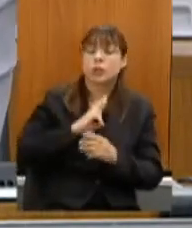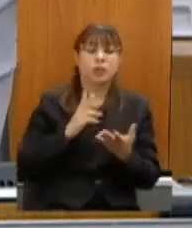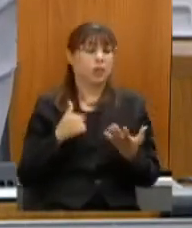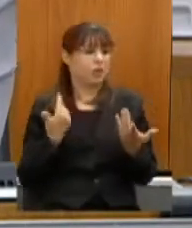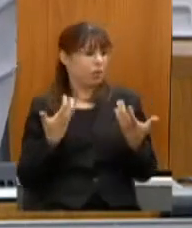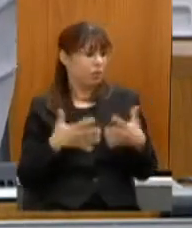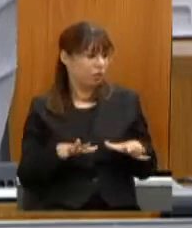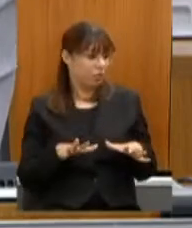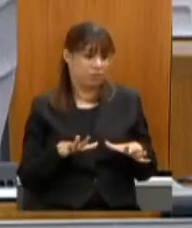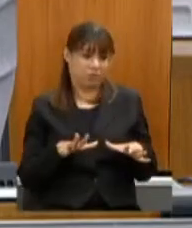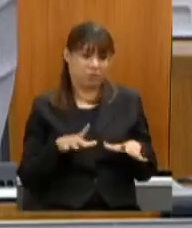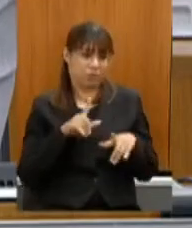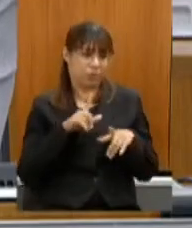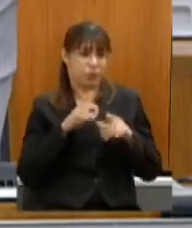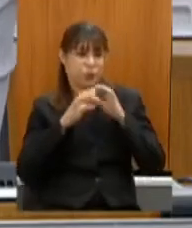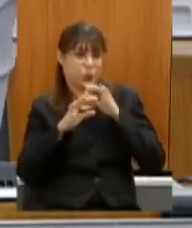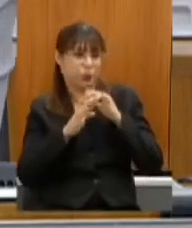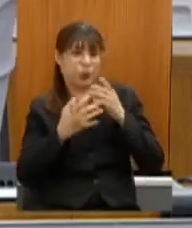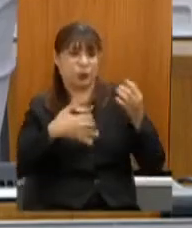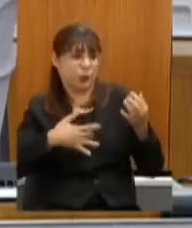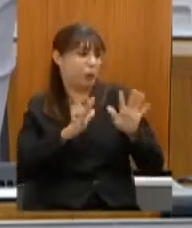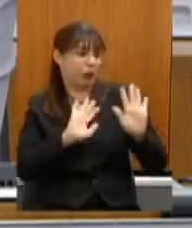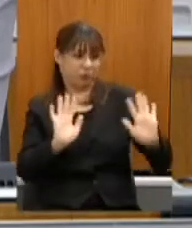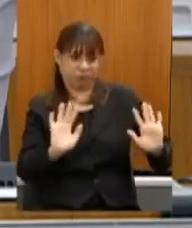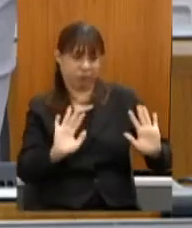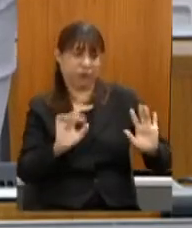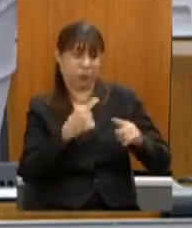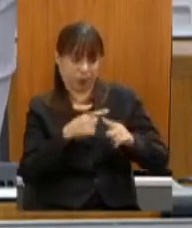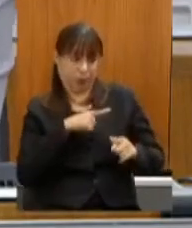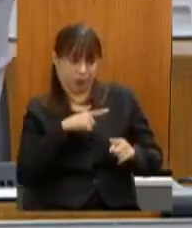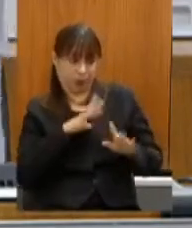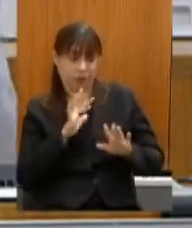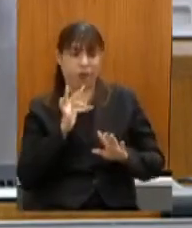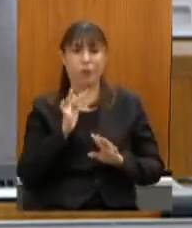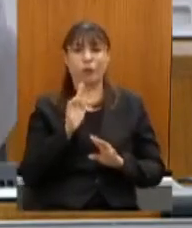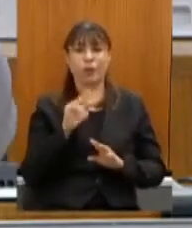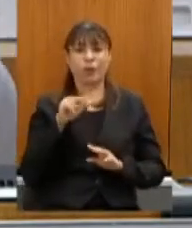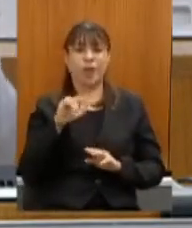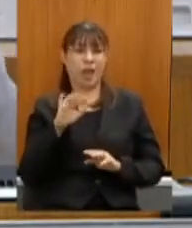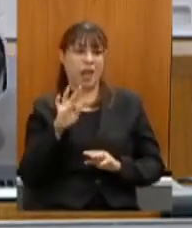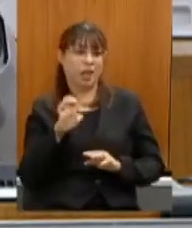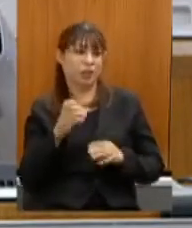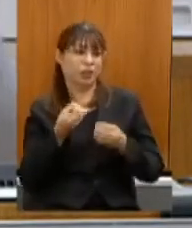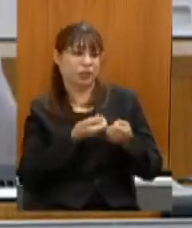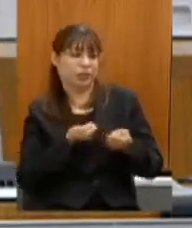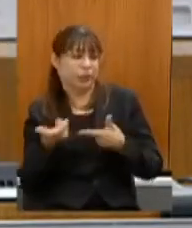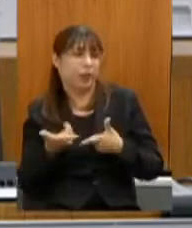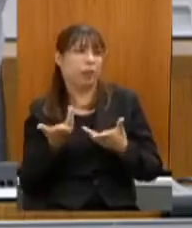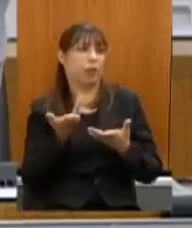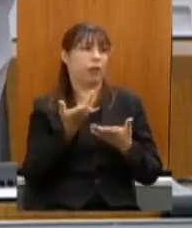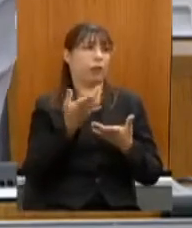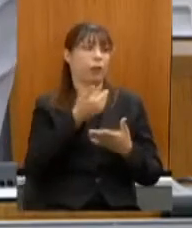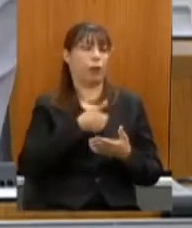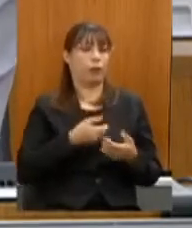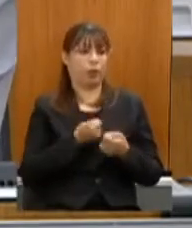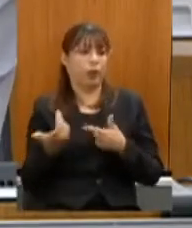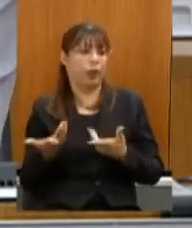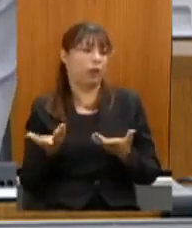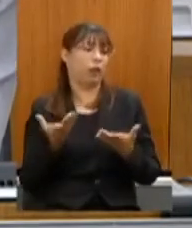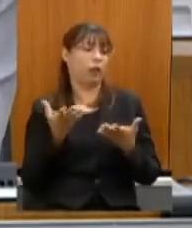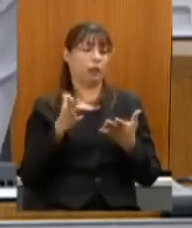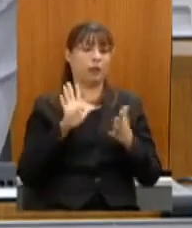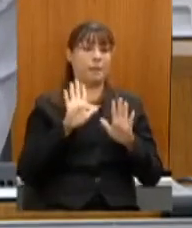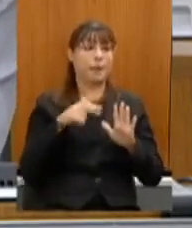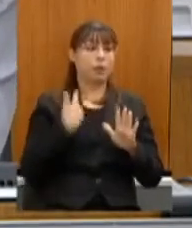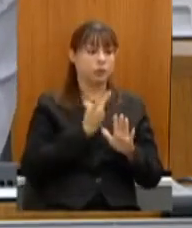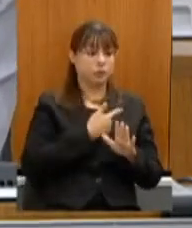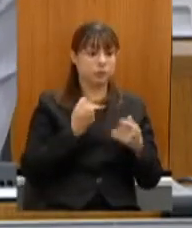queremos mais instrumentos que a gente tem porque a Funarte doa o governo de Minas doa emendas doa nós precisamos